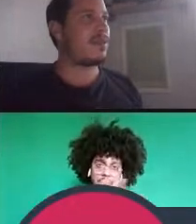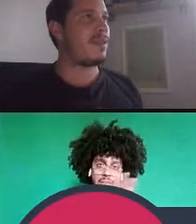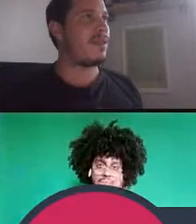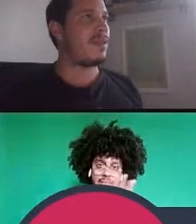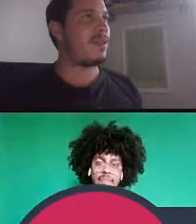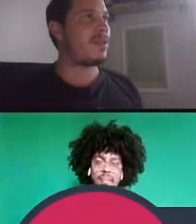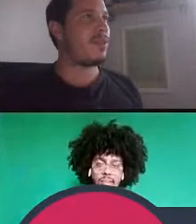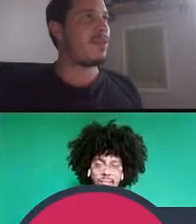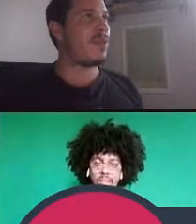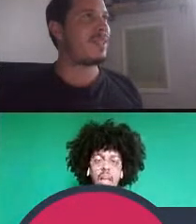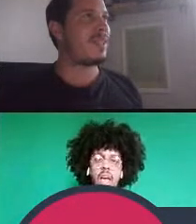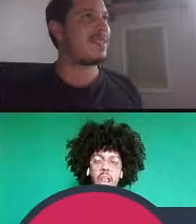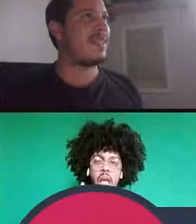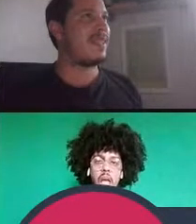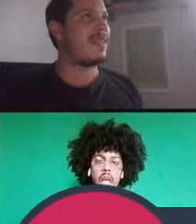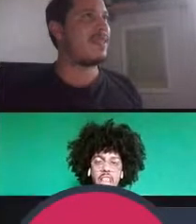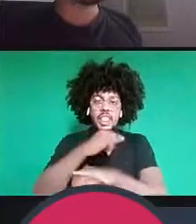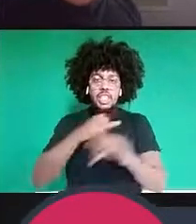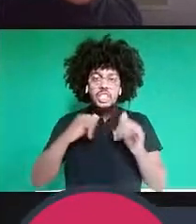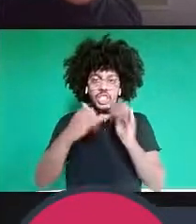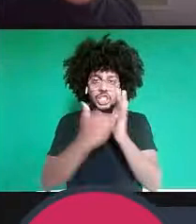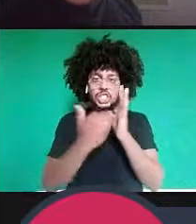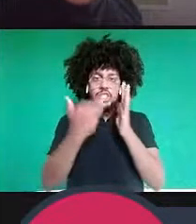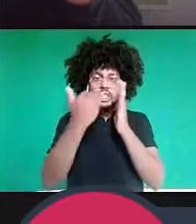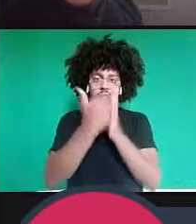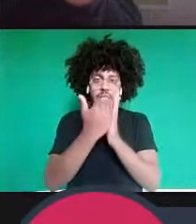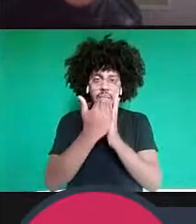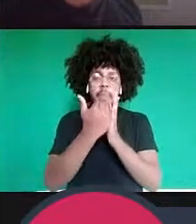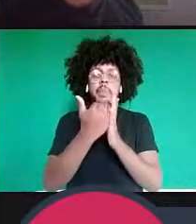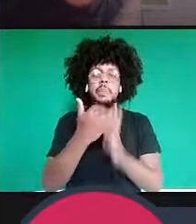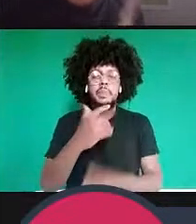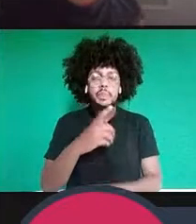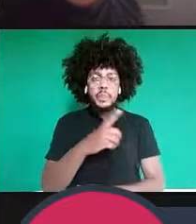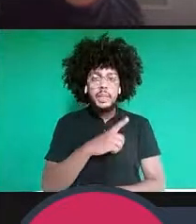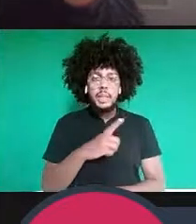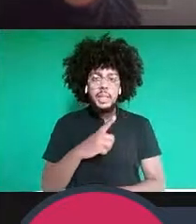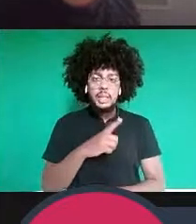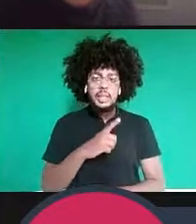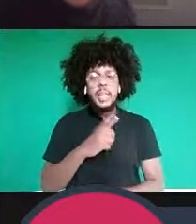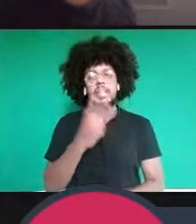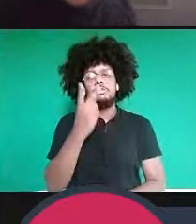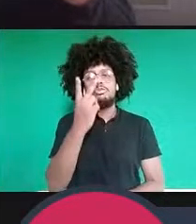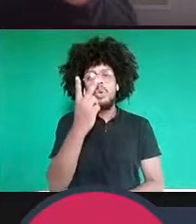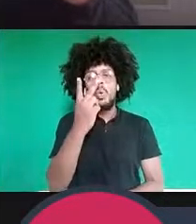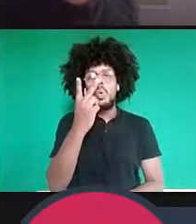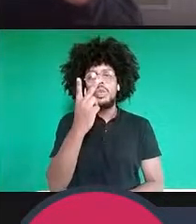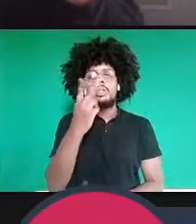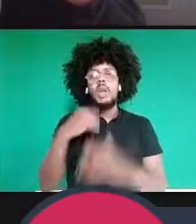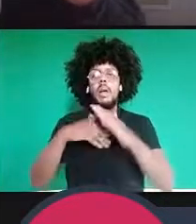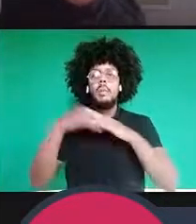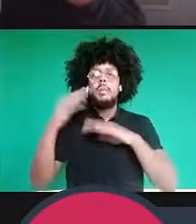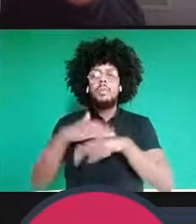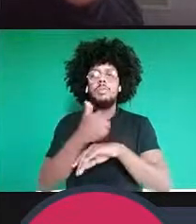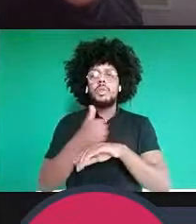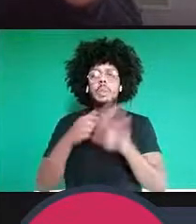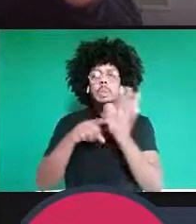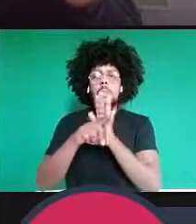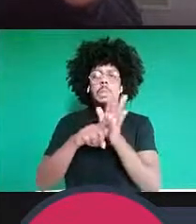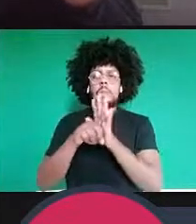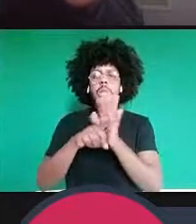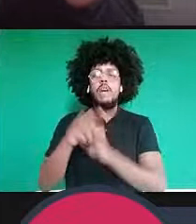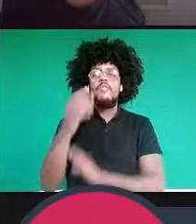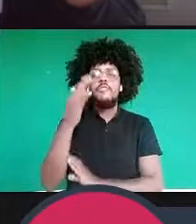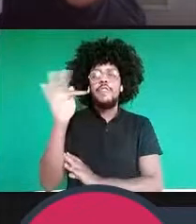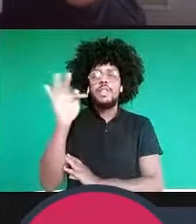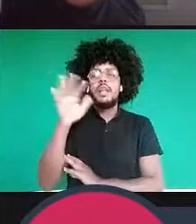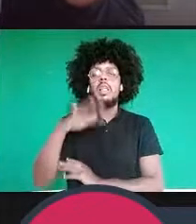eu acho que é o Maldacena e o Suskin, enfim, são dois físicos lá de altas energias que vieram com essa ideia